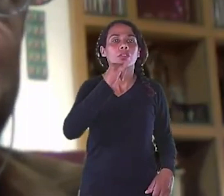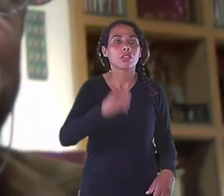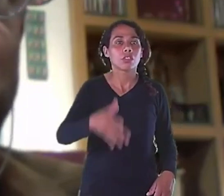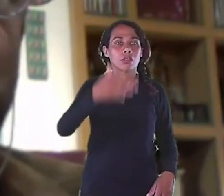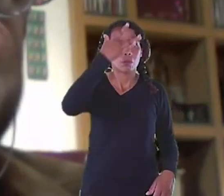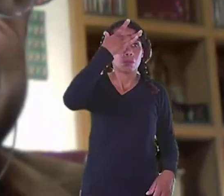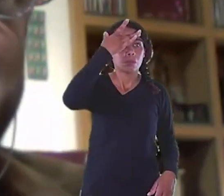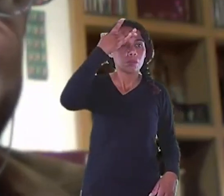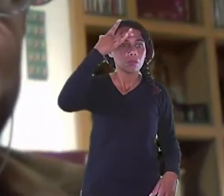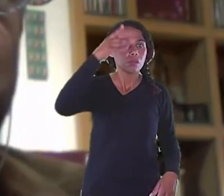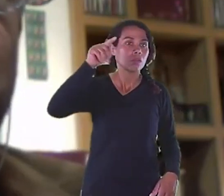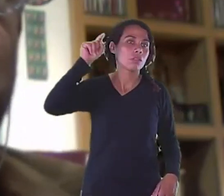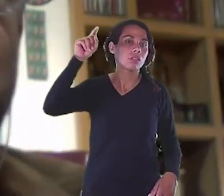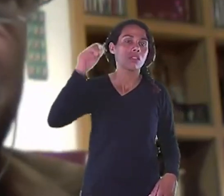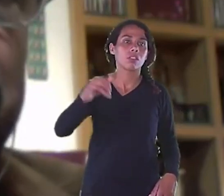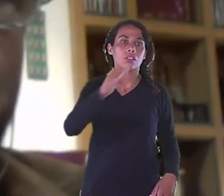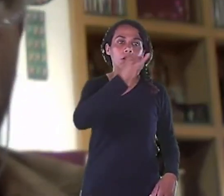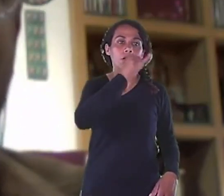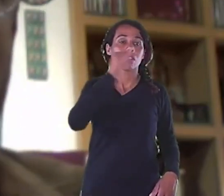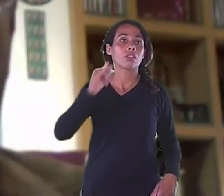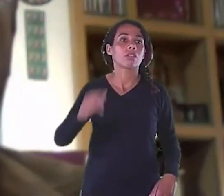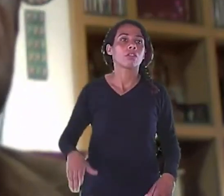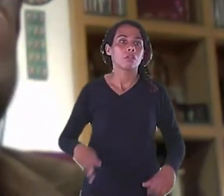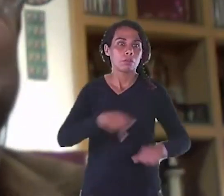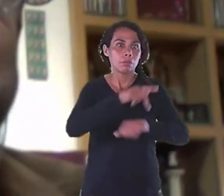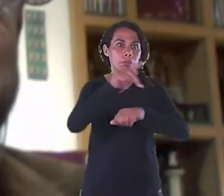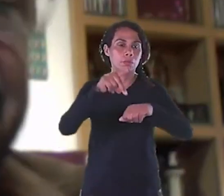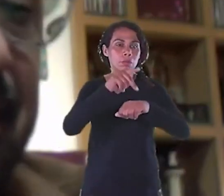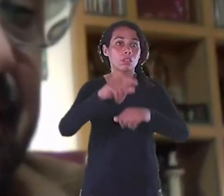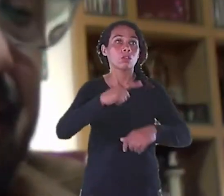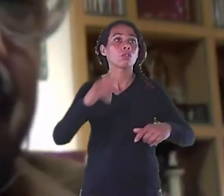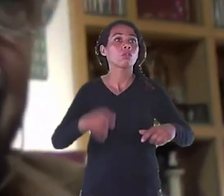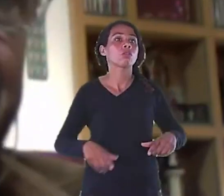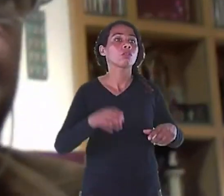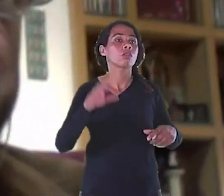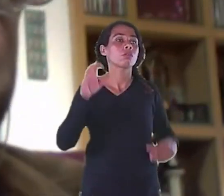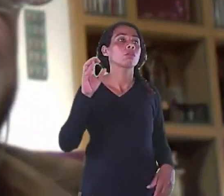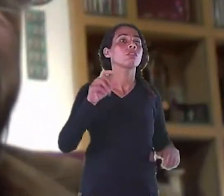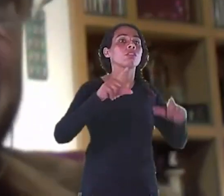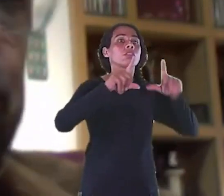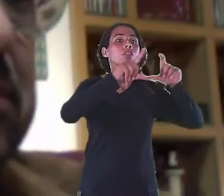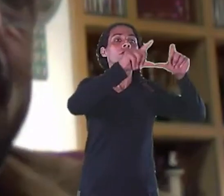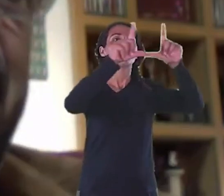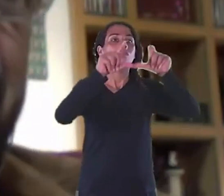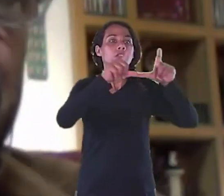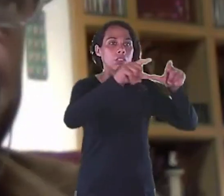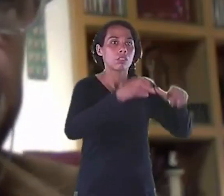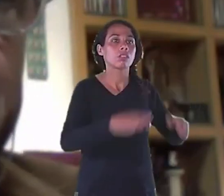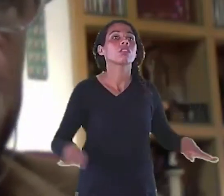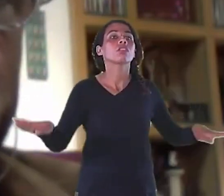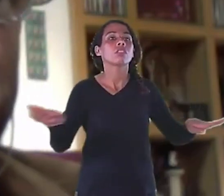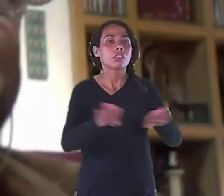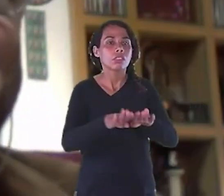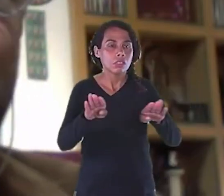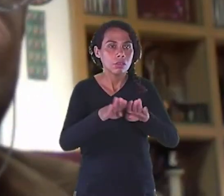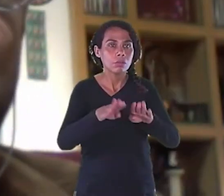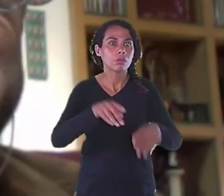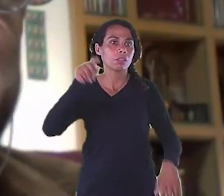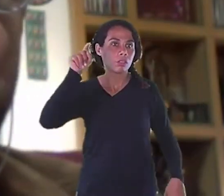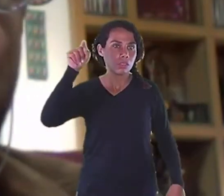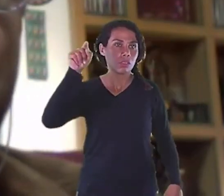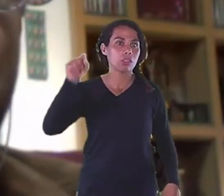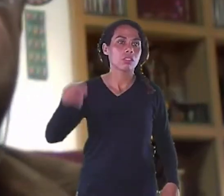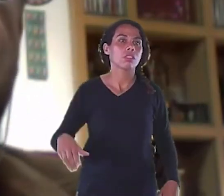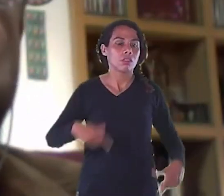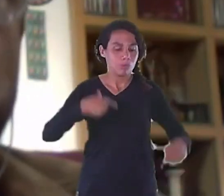grande Arquiteto Designer italiano Chamado Ettore Sotsas Que ele Foi um dos grandes Mestres do design Italiano E ele era